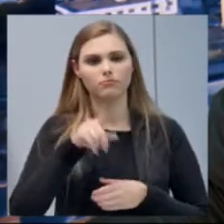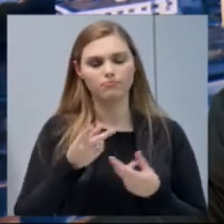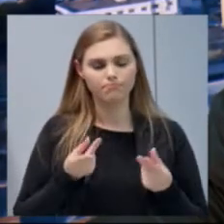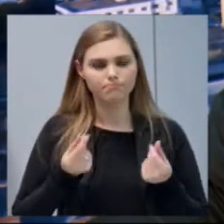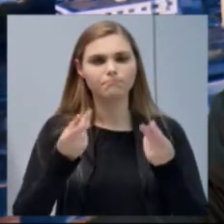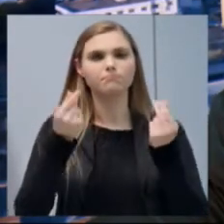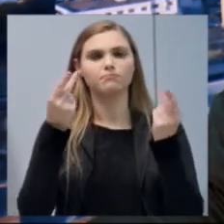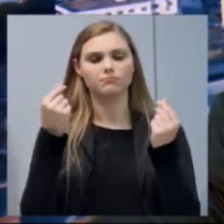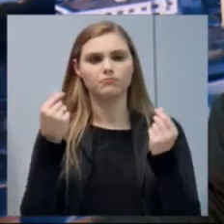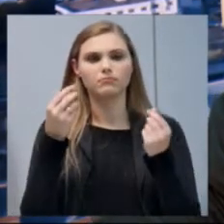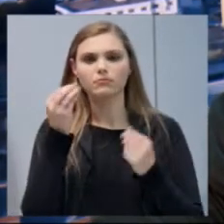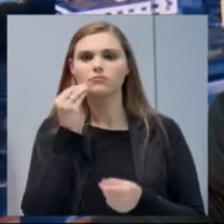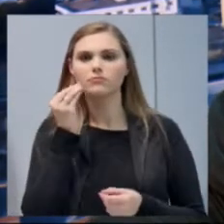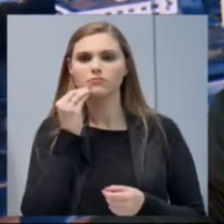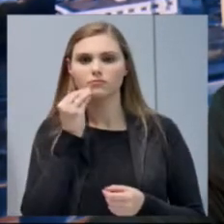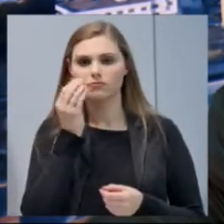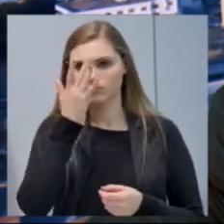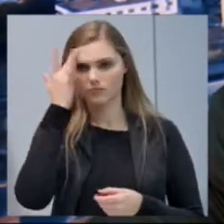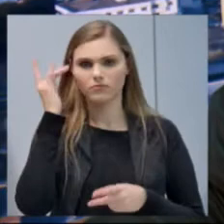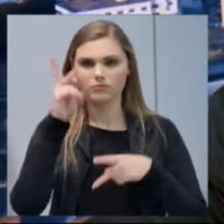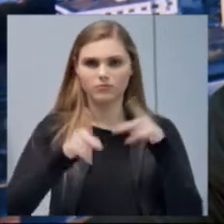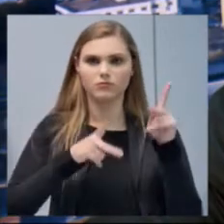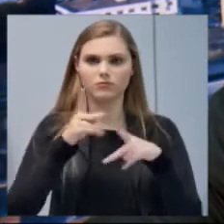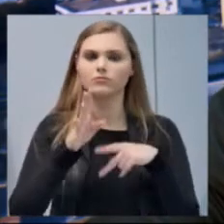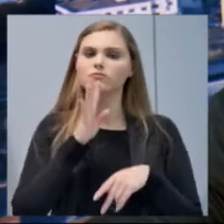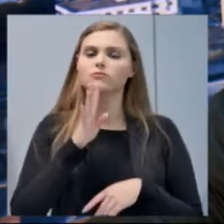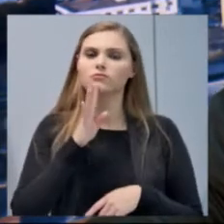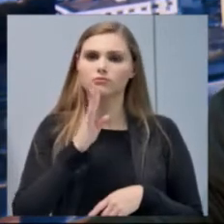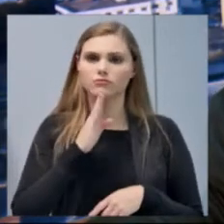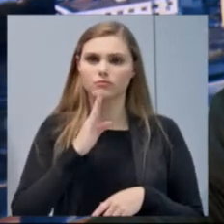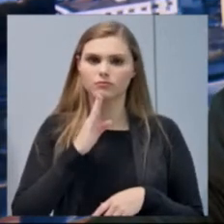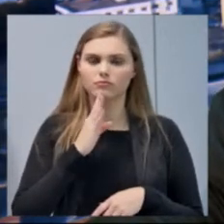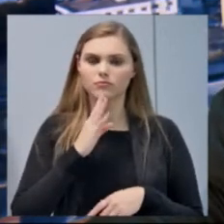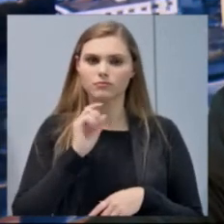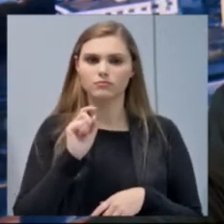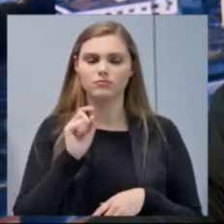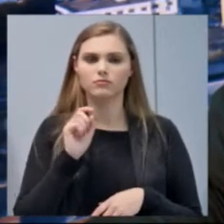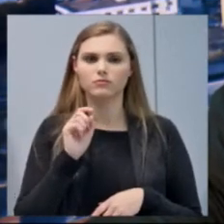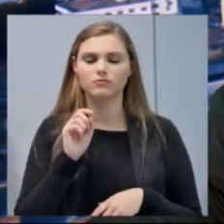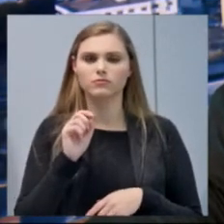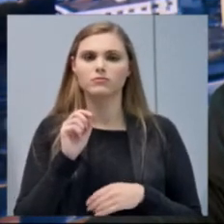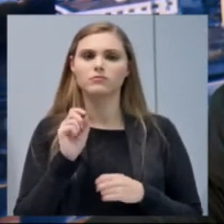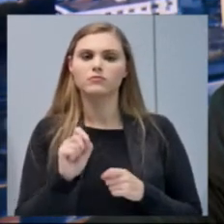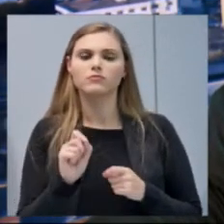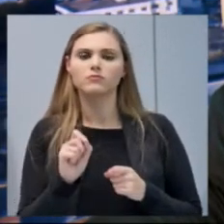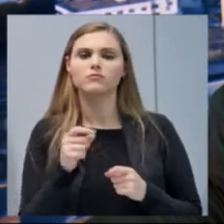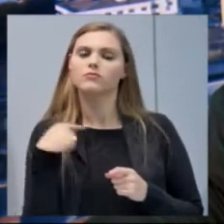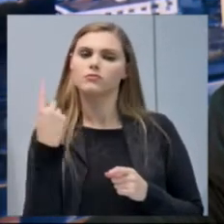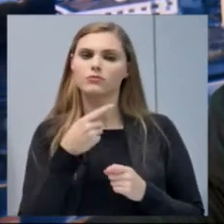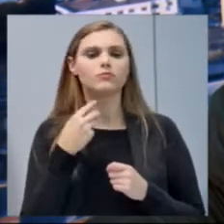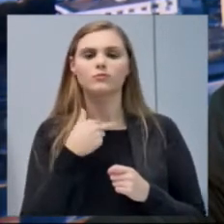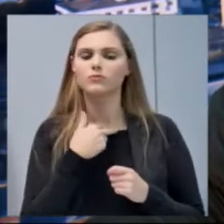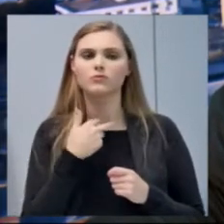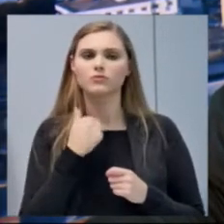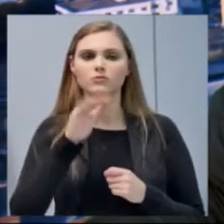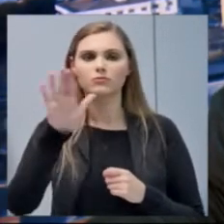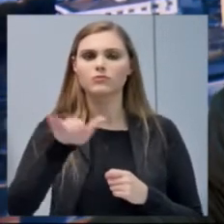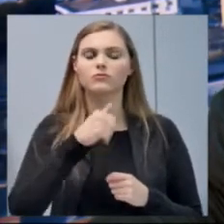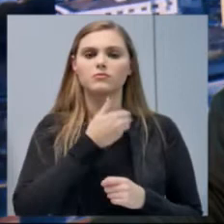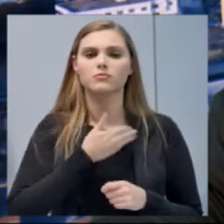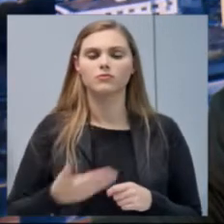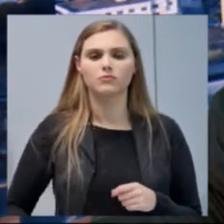certeza, a população conhece desses fatos, e nós não podemos chamar a